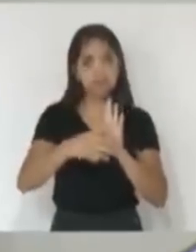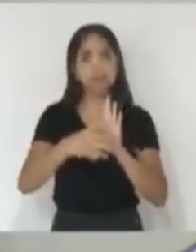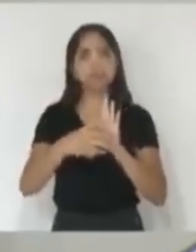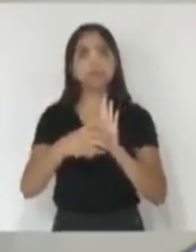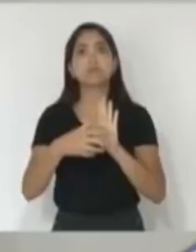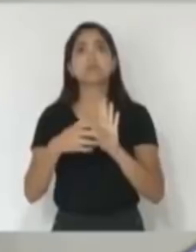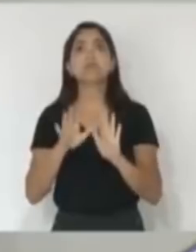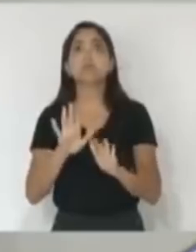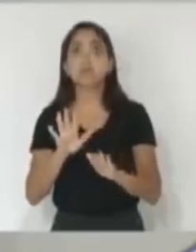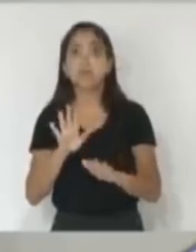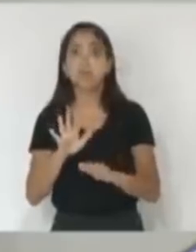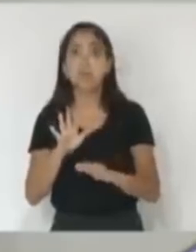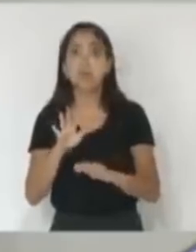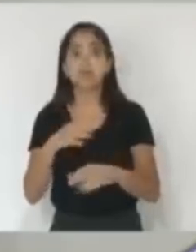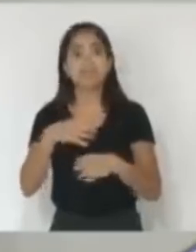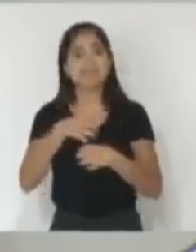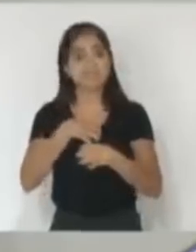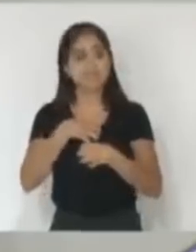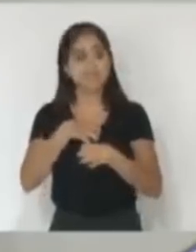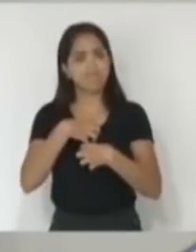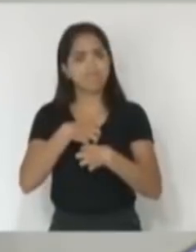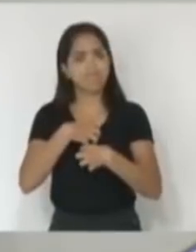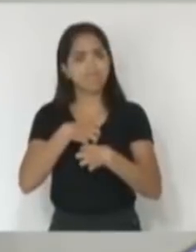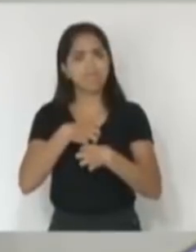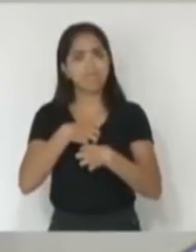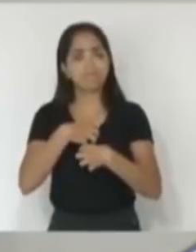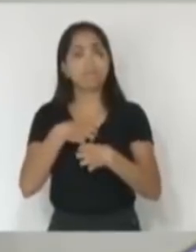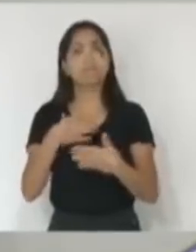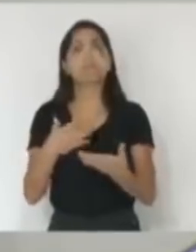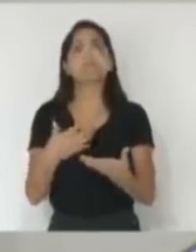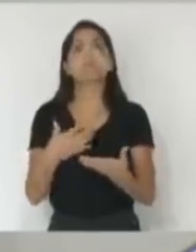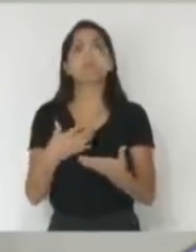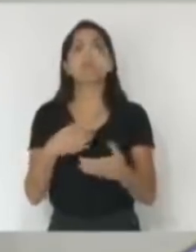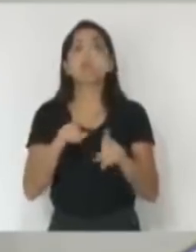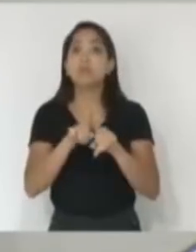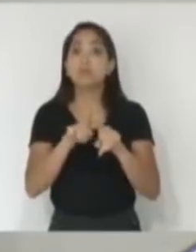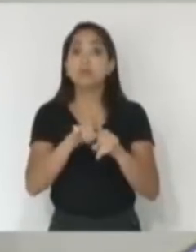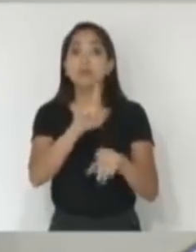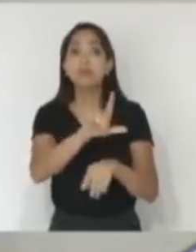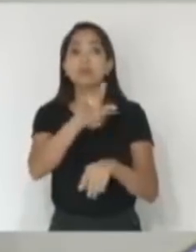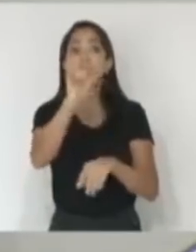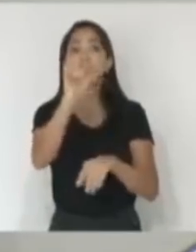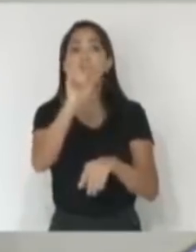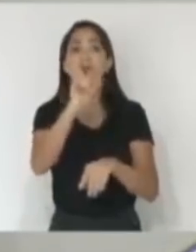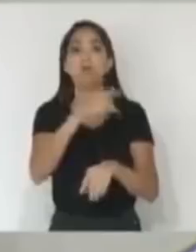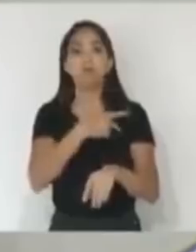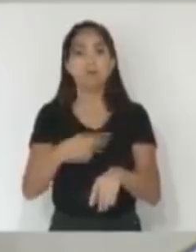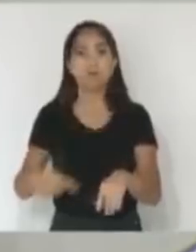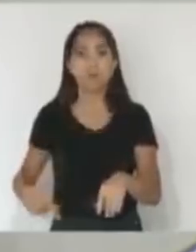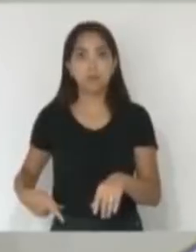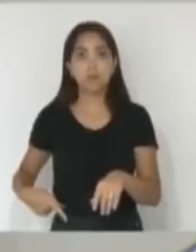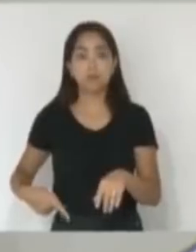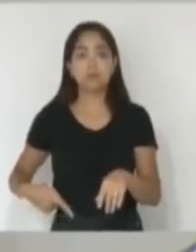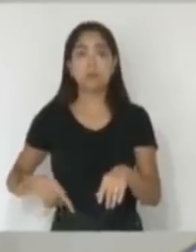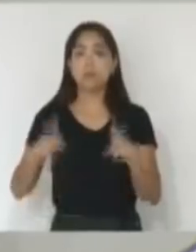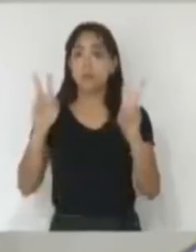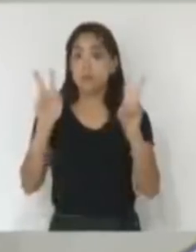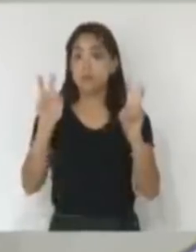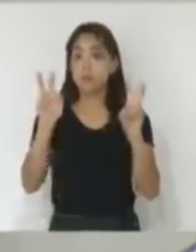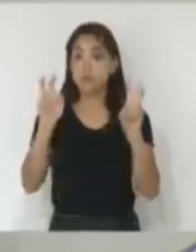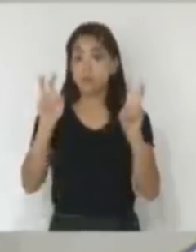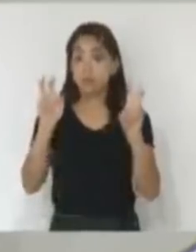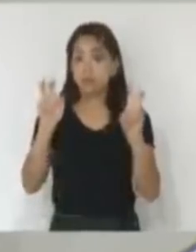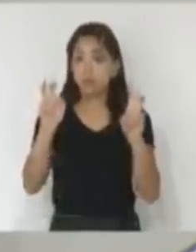conservadorismo no espírito, e também o nosso presidente da república eleito. Então, me parece que esta matéria, vinculada desta forma,